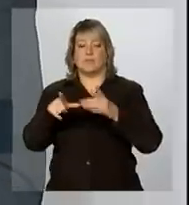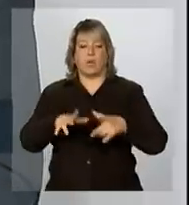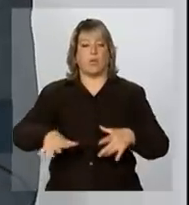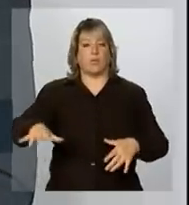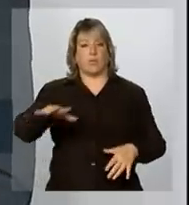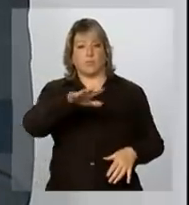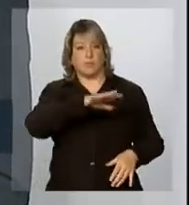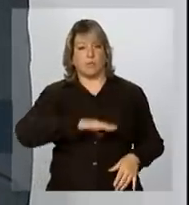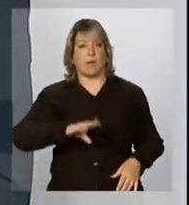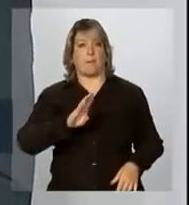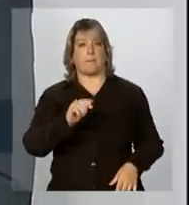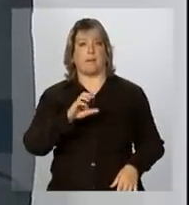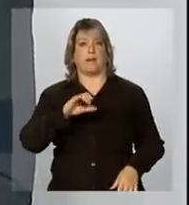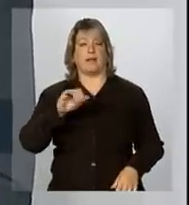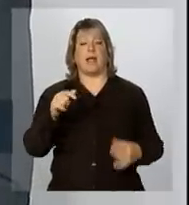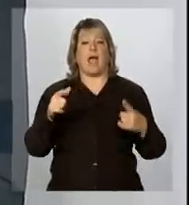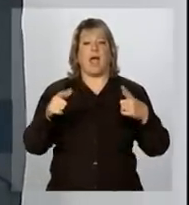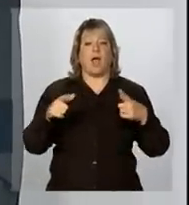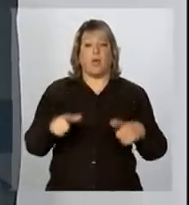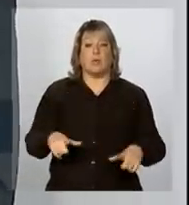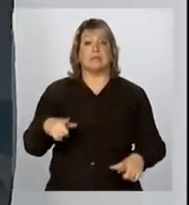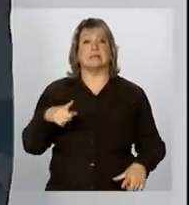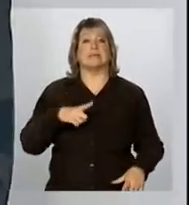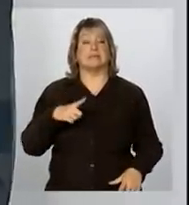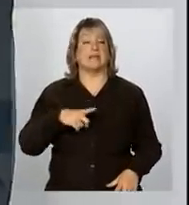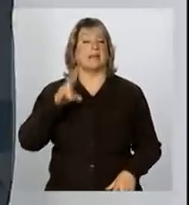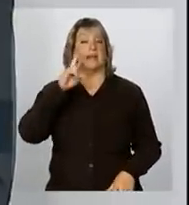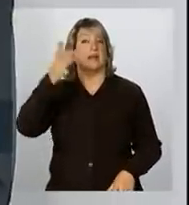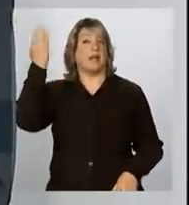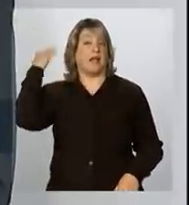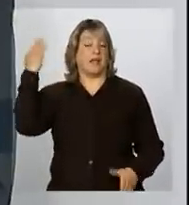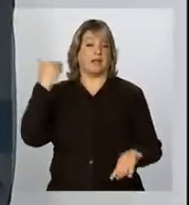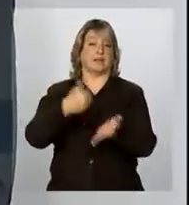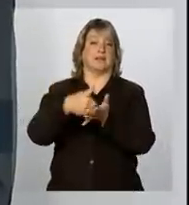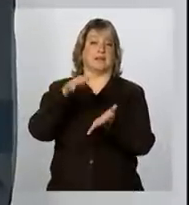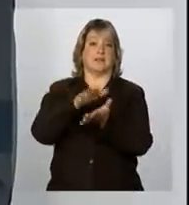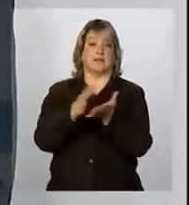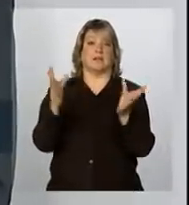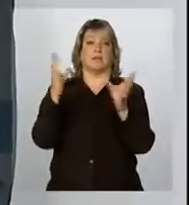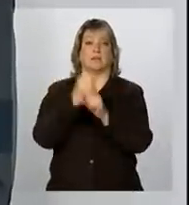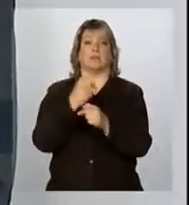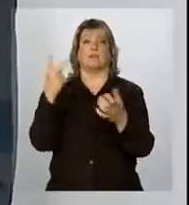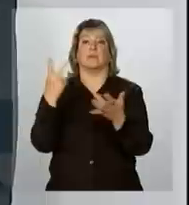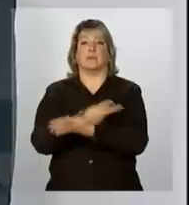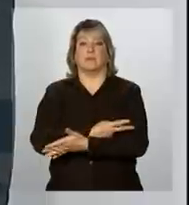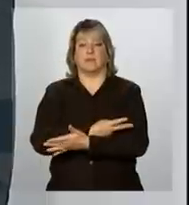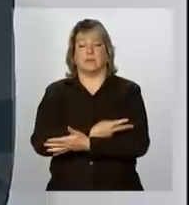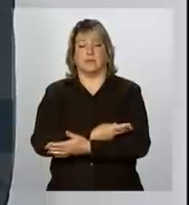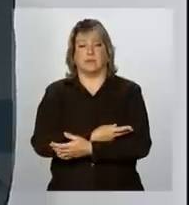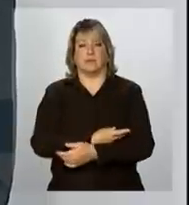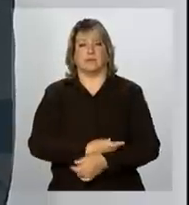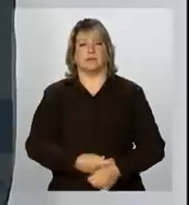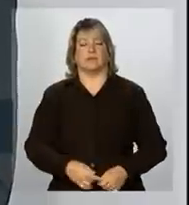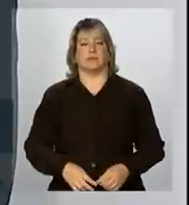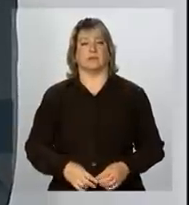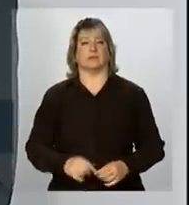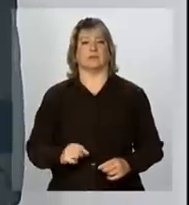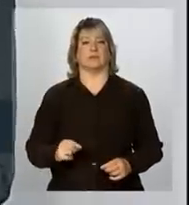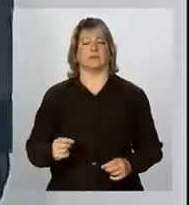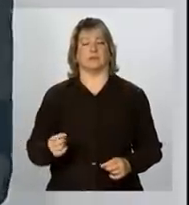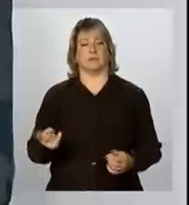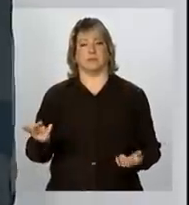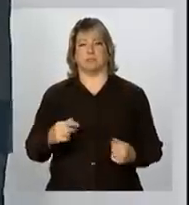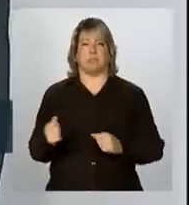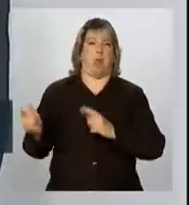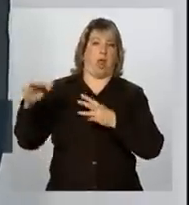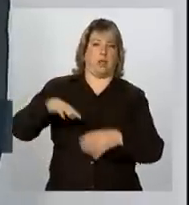bacias onde se registram os maiores índices de acidentes,